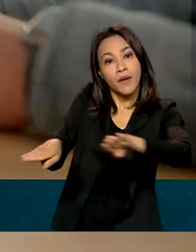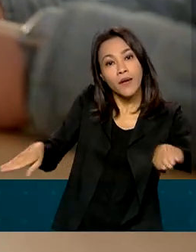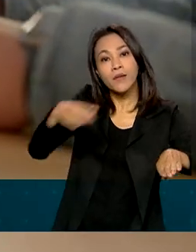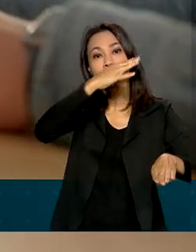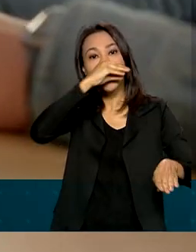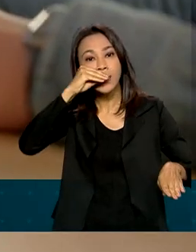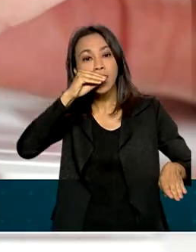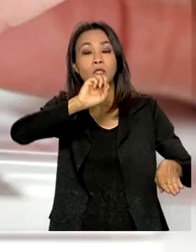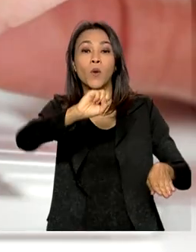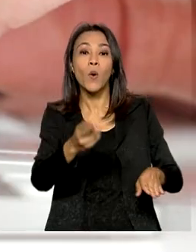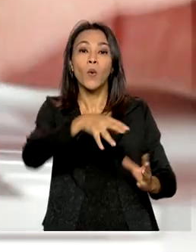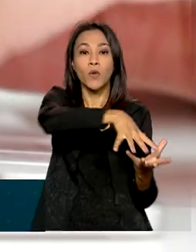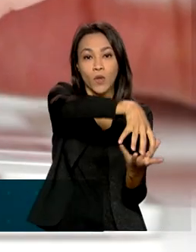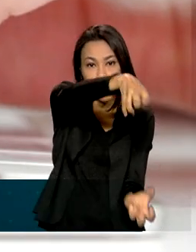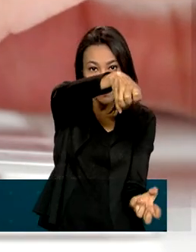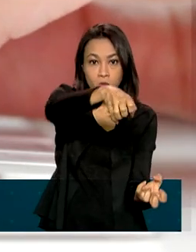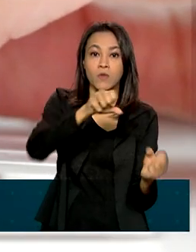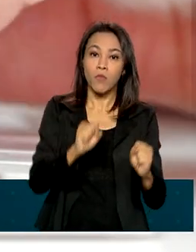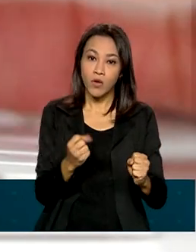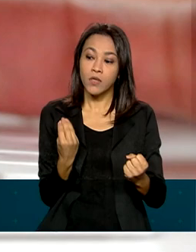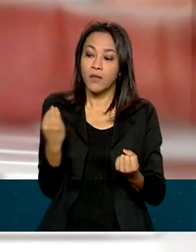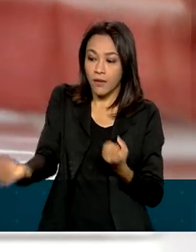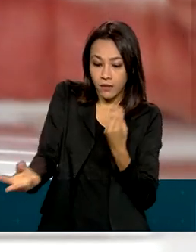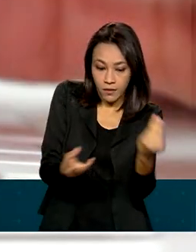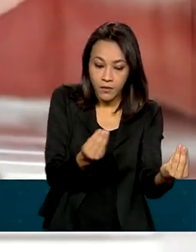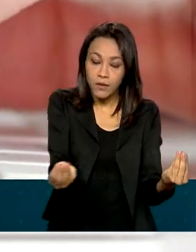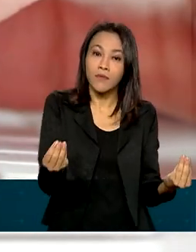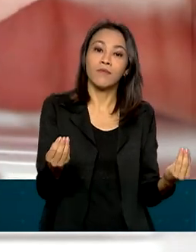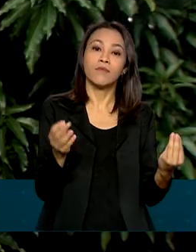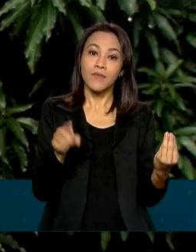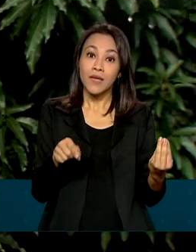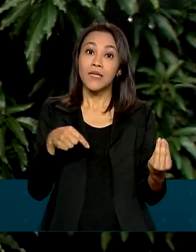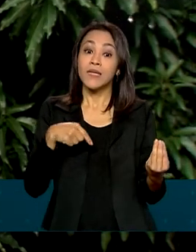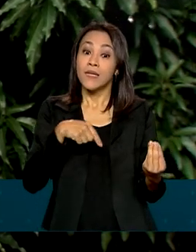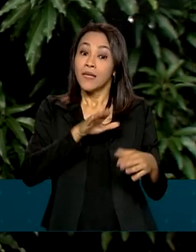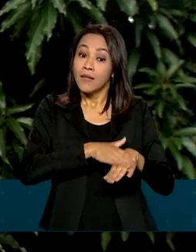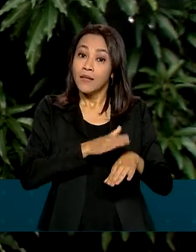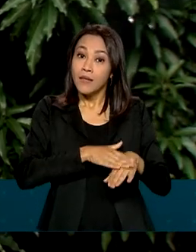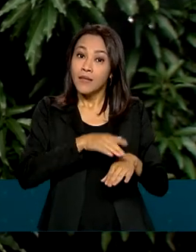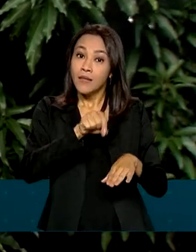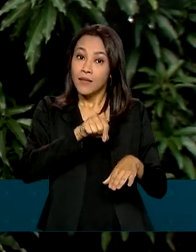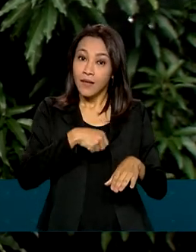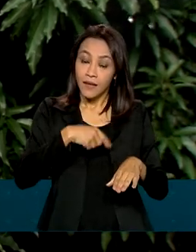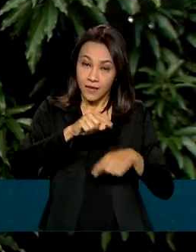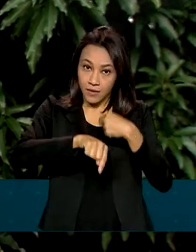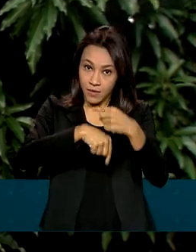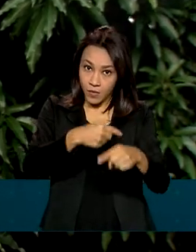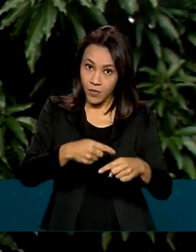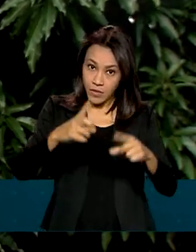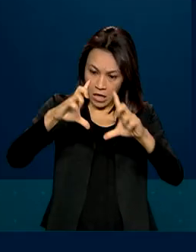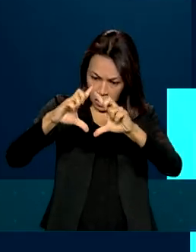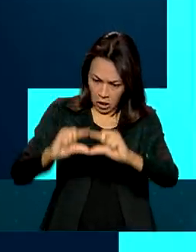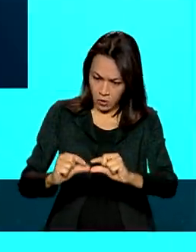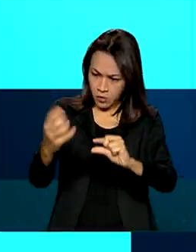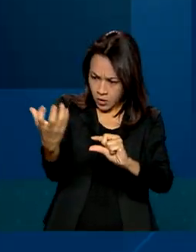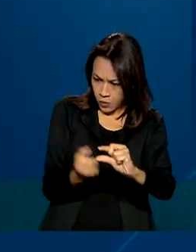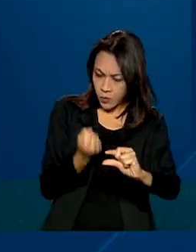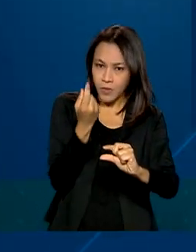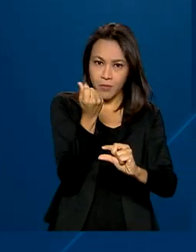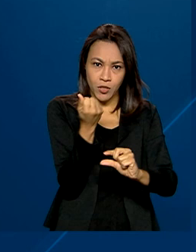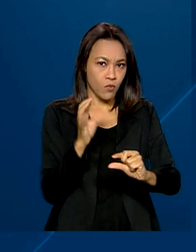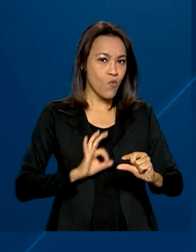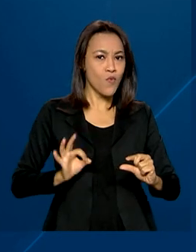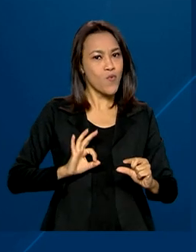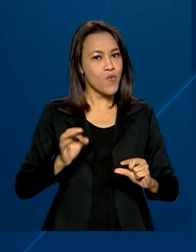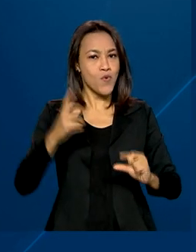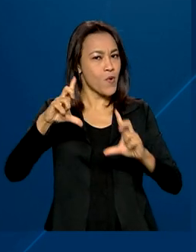ou idosos. E tudo isso sem gastar nada a mais e sem ter a restituição diminuída. Estão aptos a